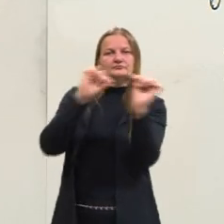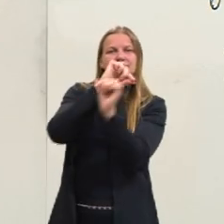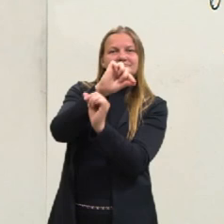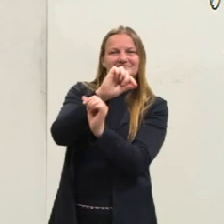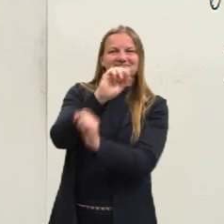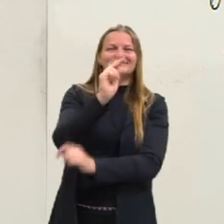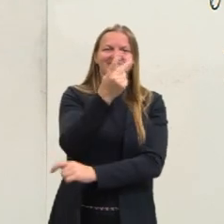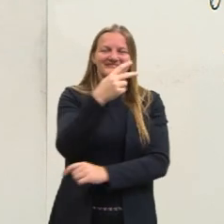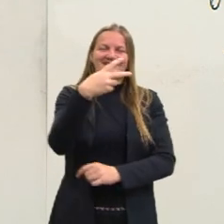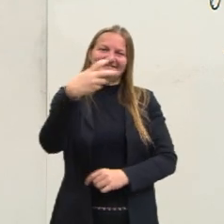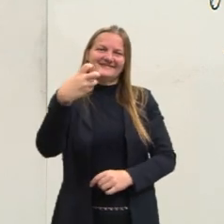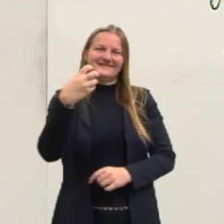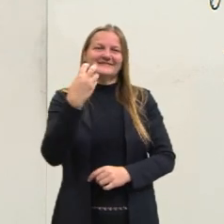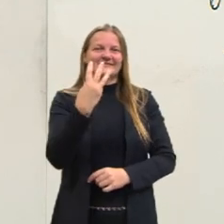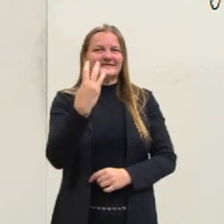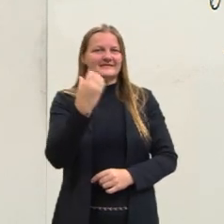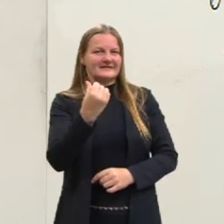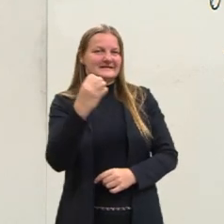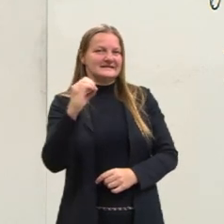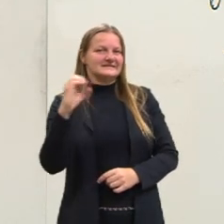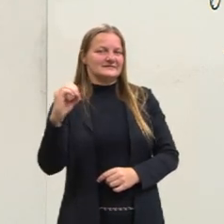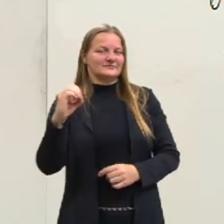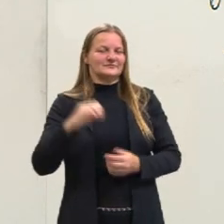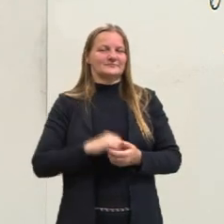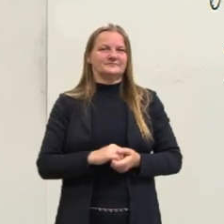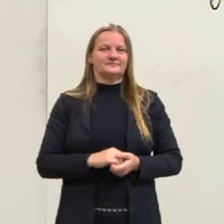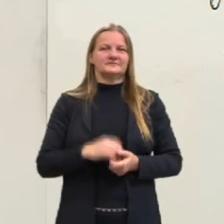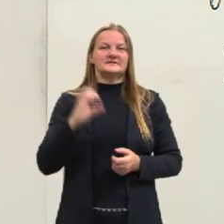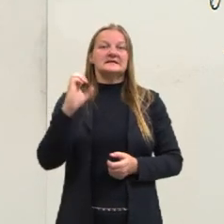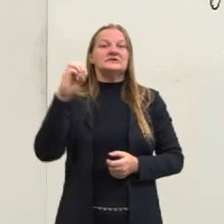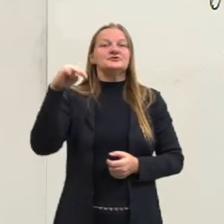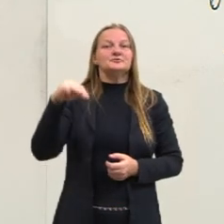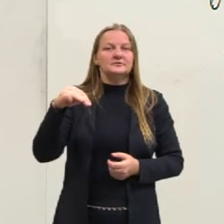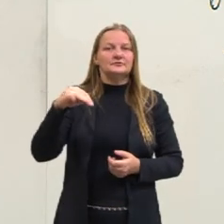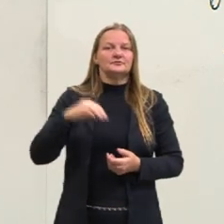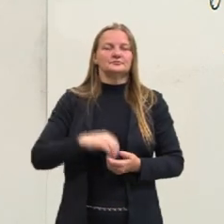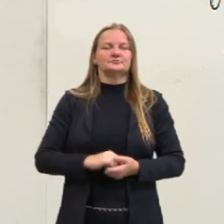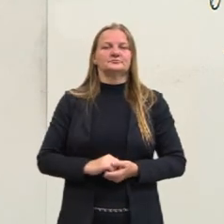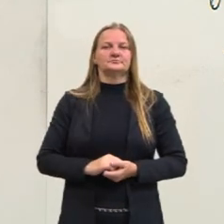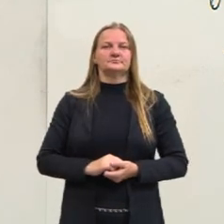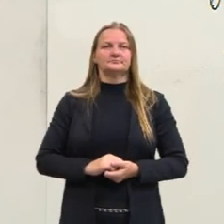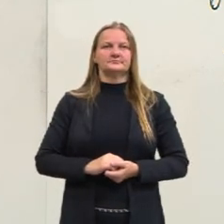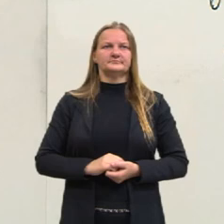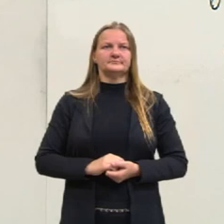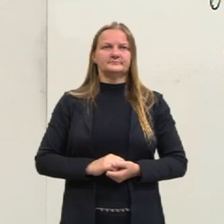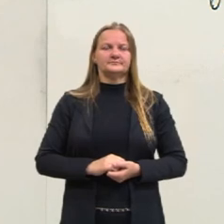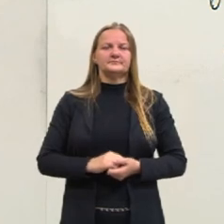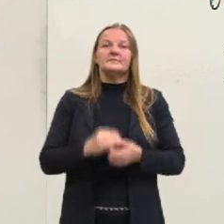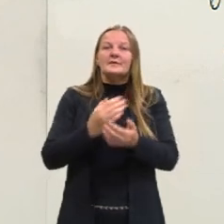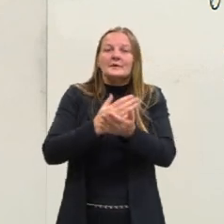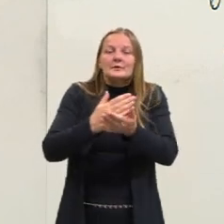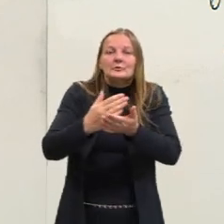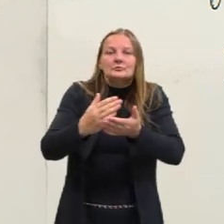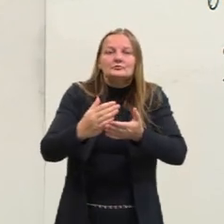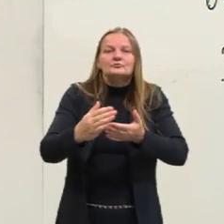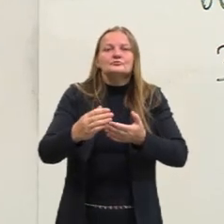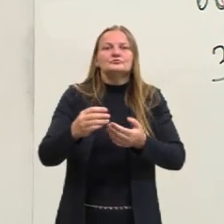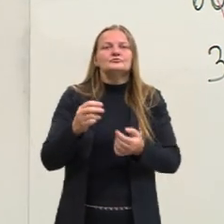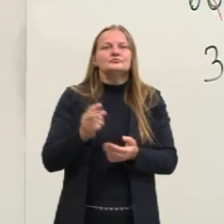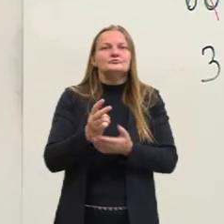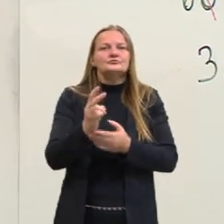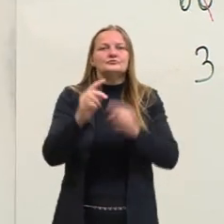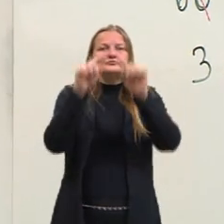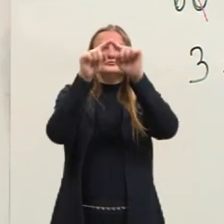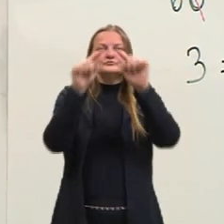H igual a 600 centímetros. Então, a partir disso, e vindo aqui para o